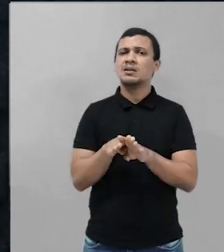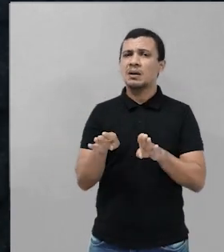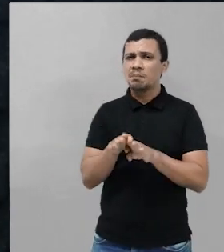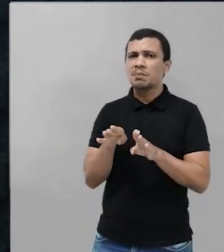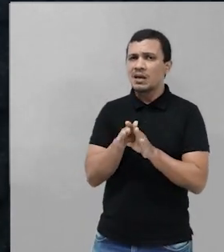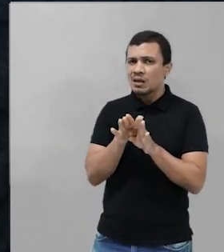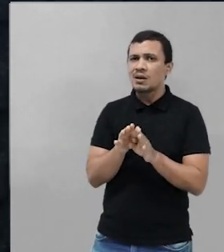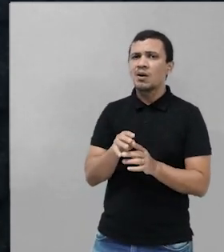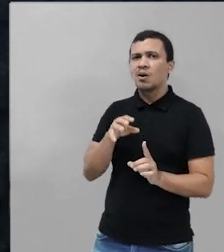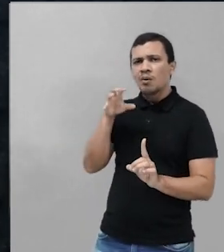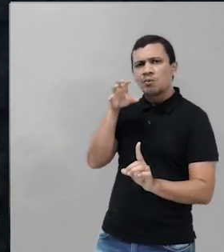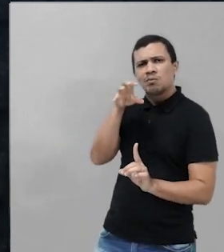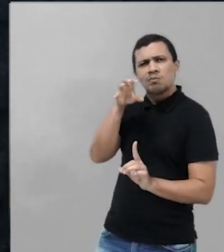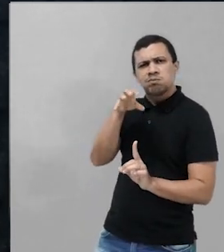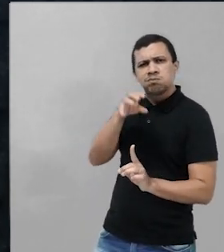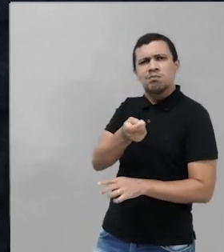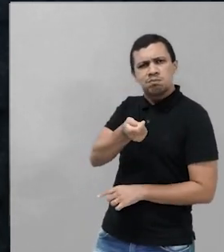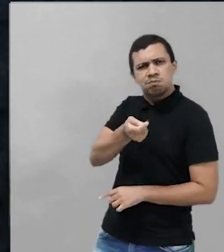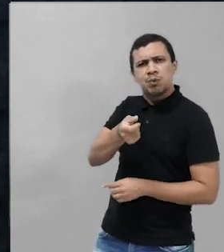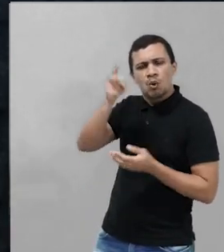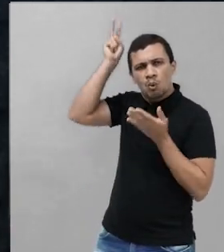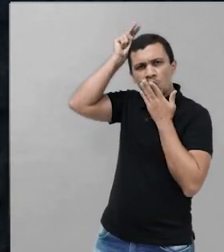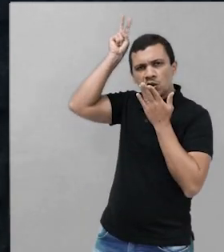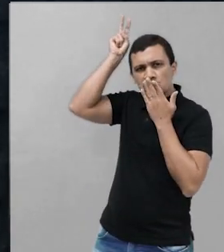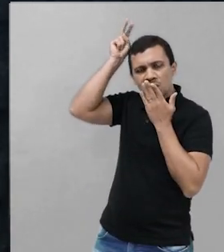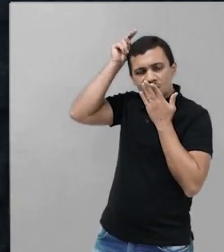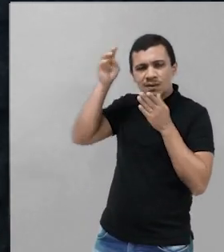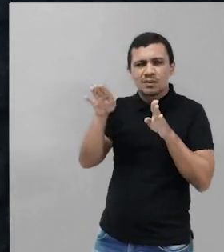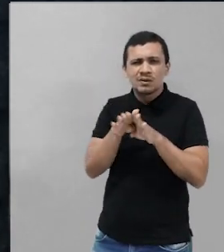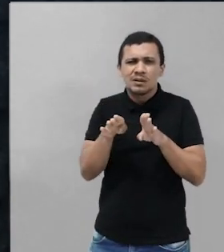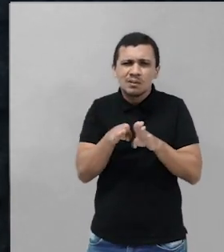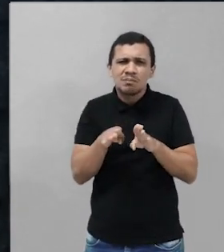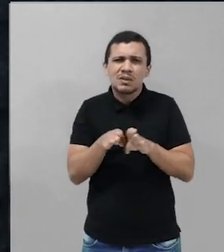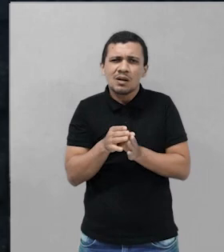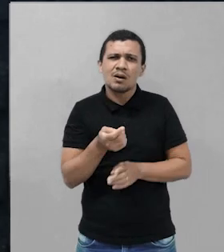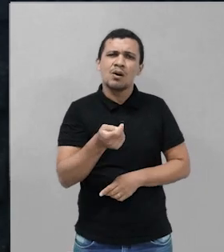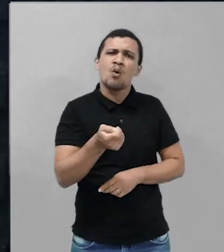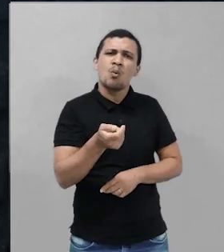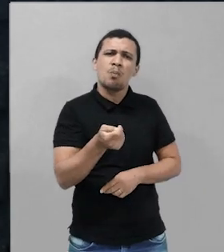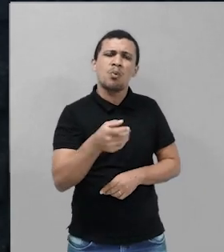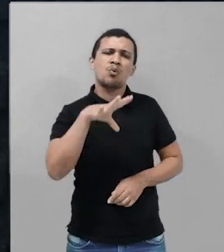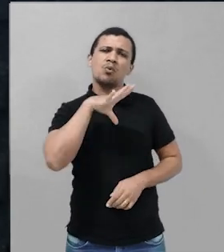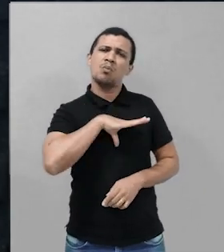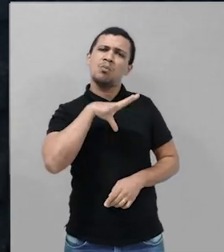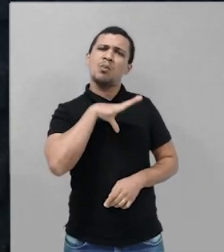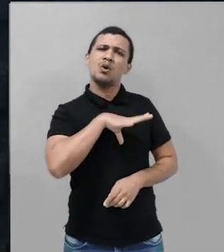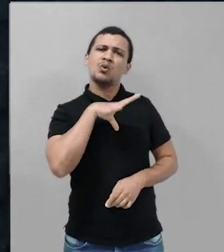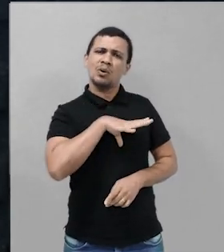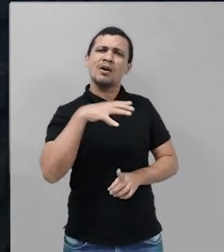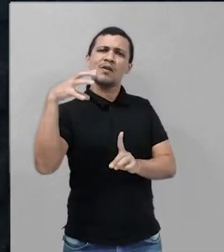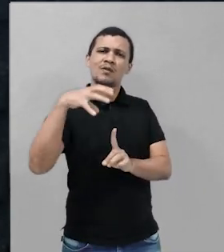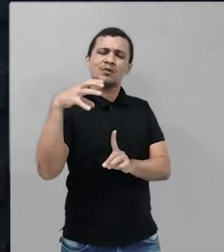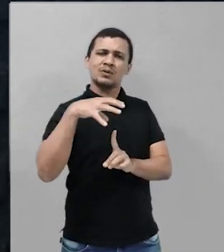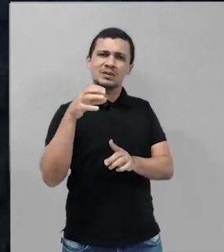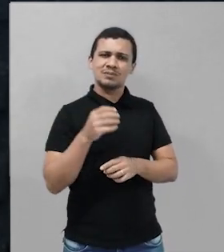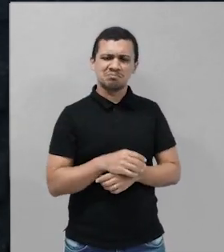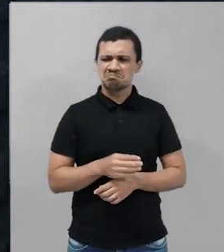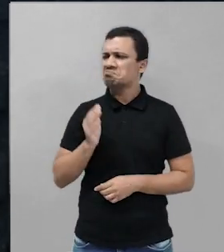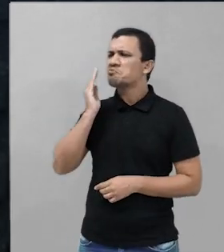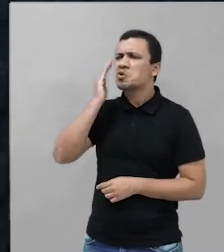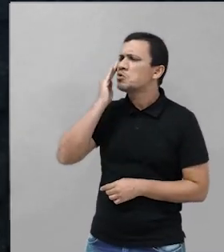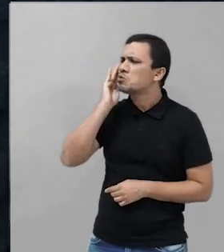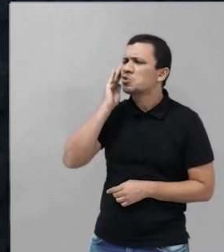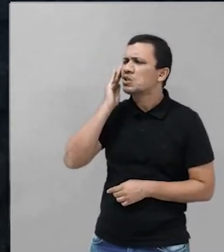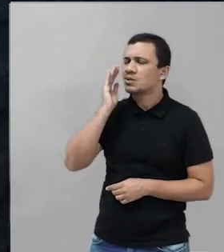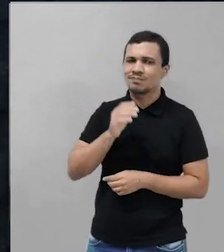e um tempero português. Professor, eu ainda não entendi. Menino, dê um pulo. Há dois, ano